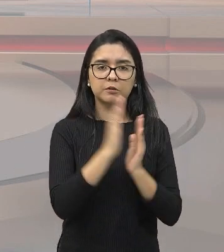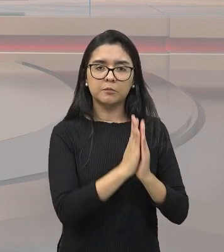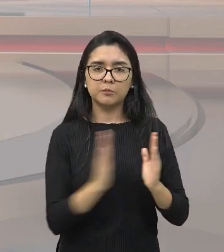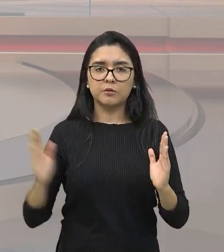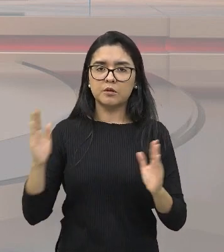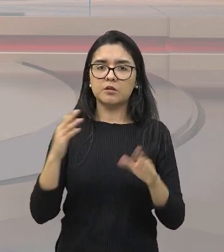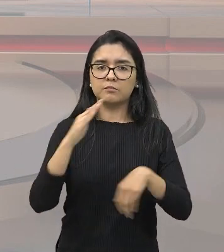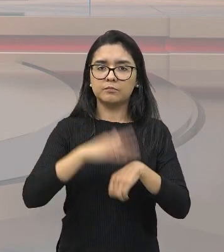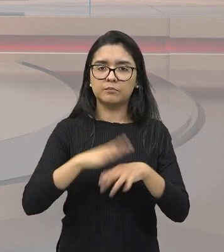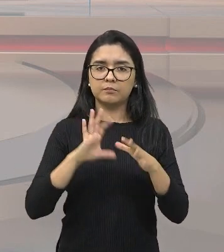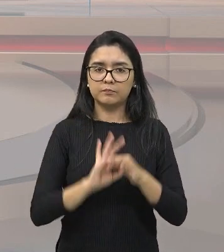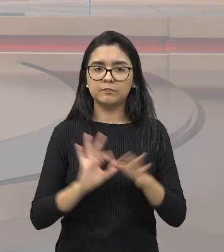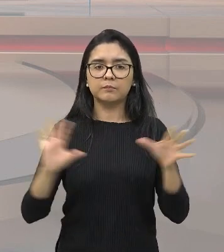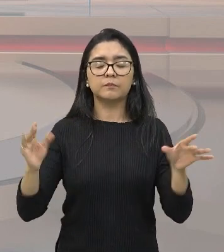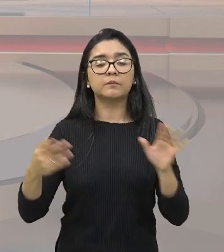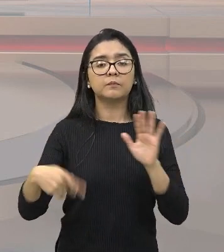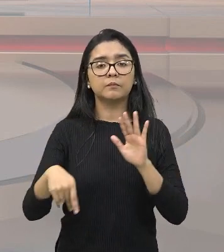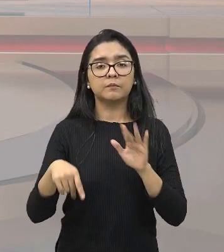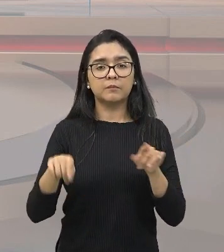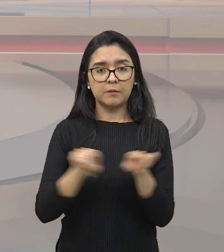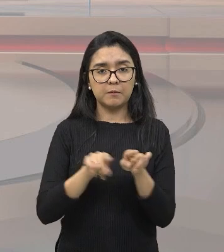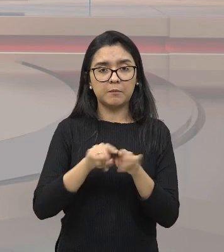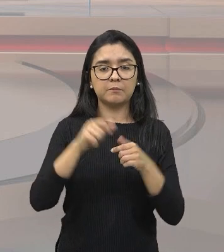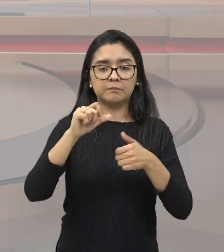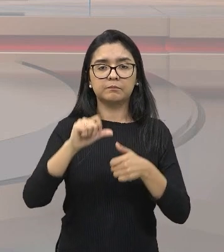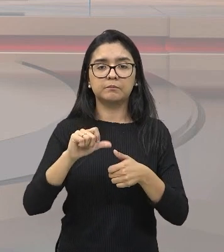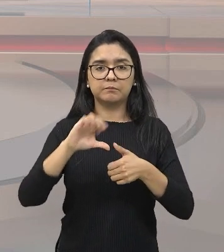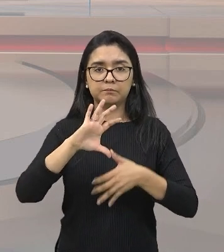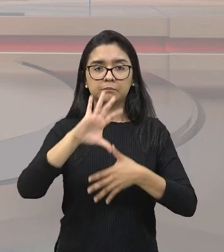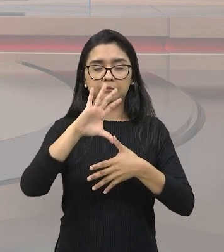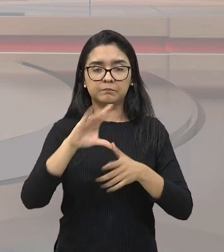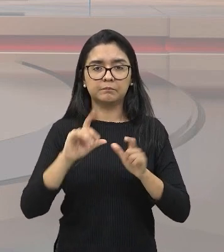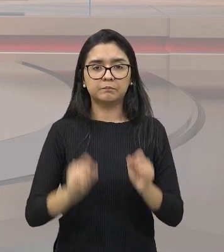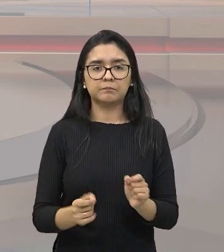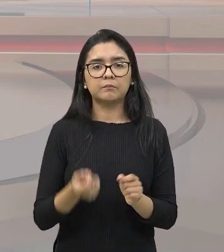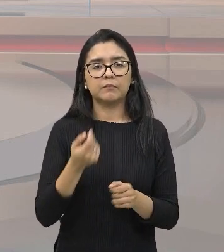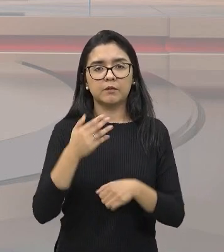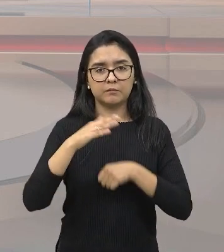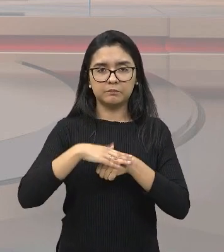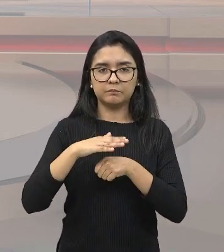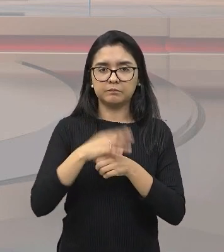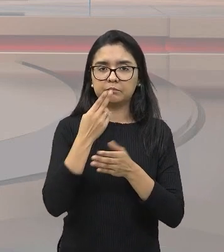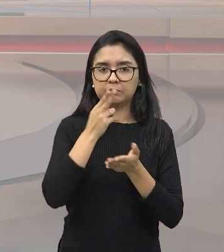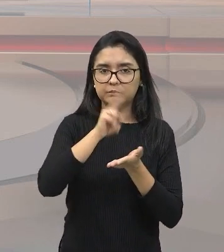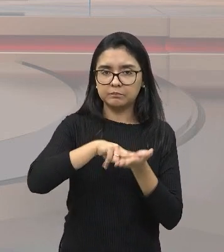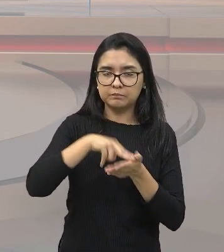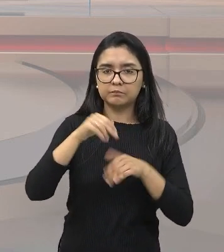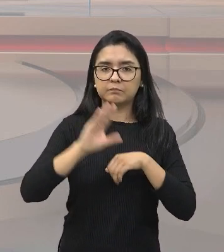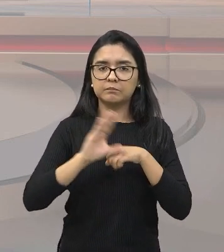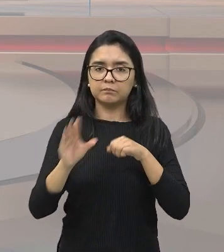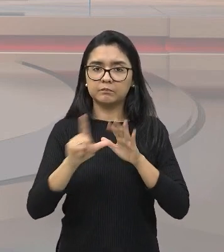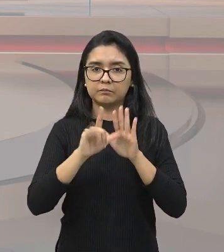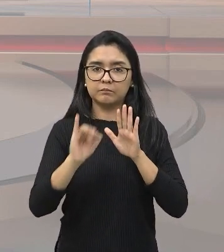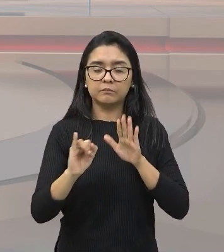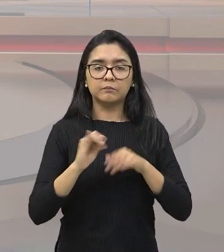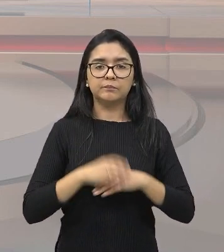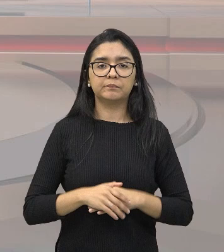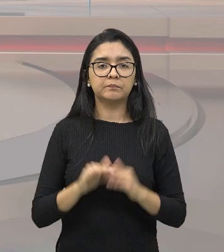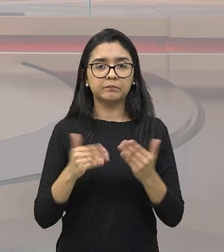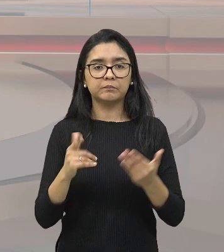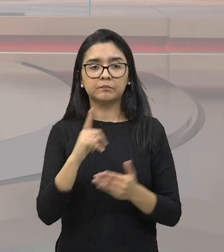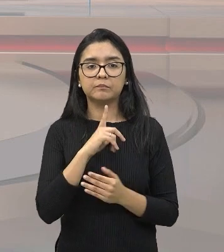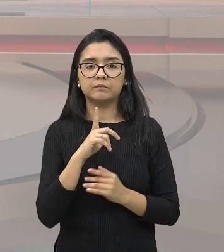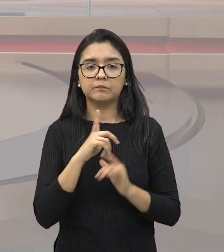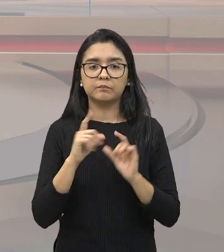independência, também no continente americano, redigissem suas próprias cartas. Então aqui, nós temos